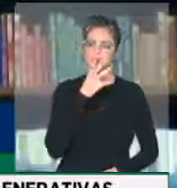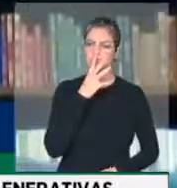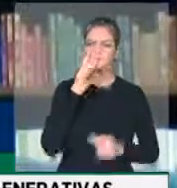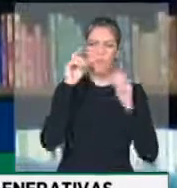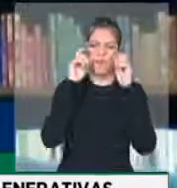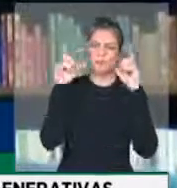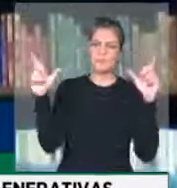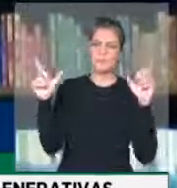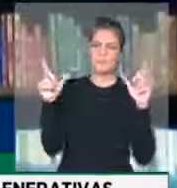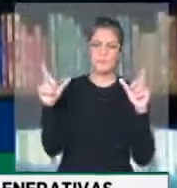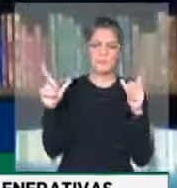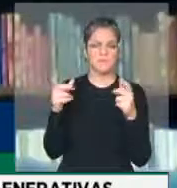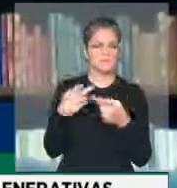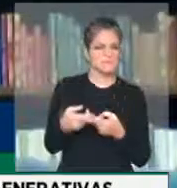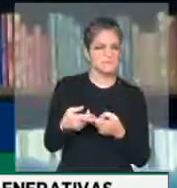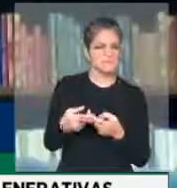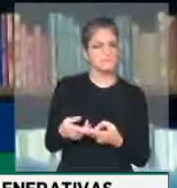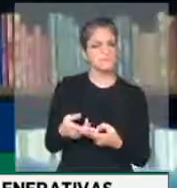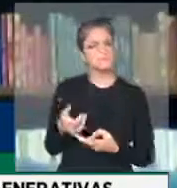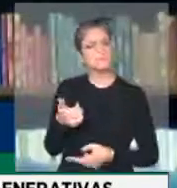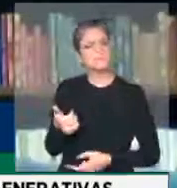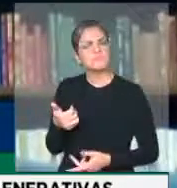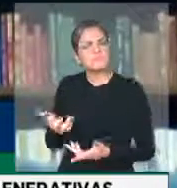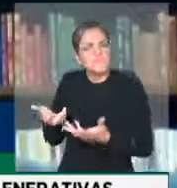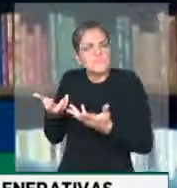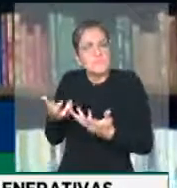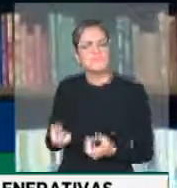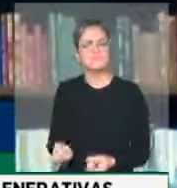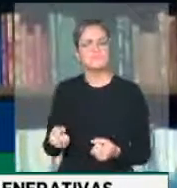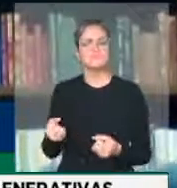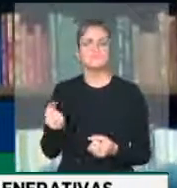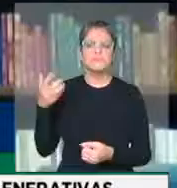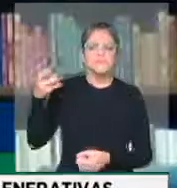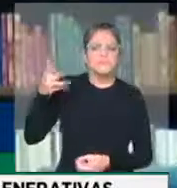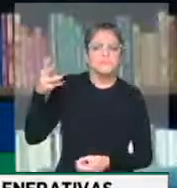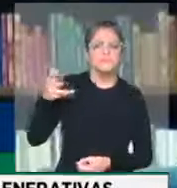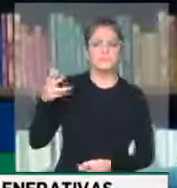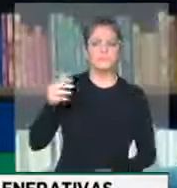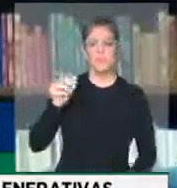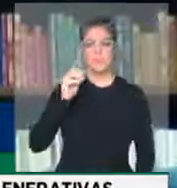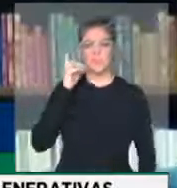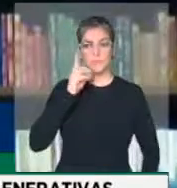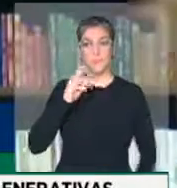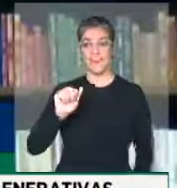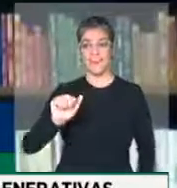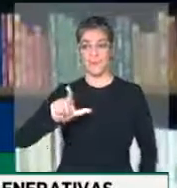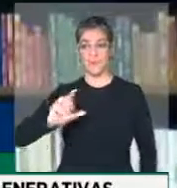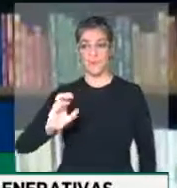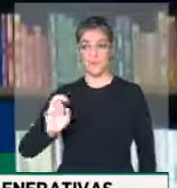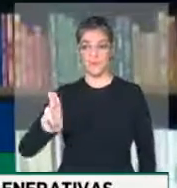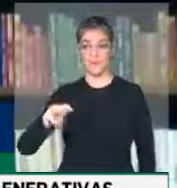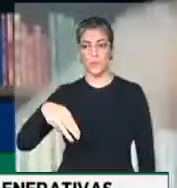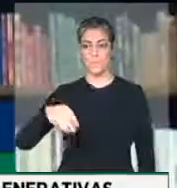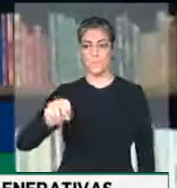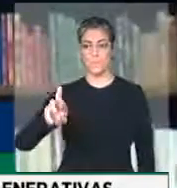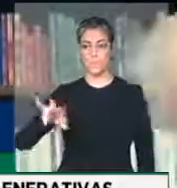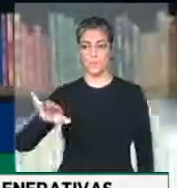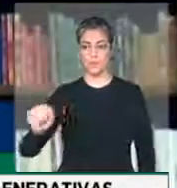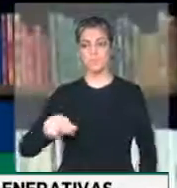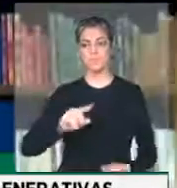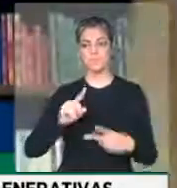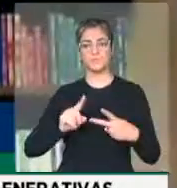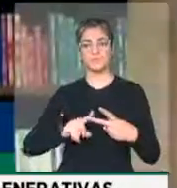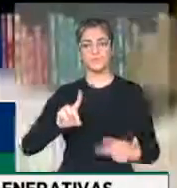vontade os pronunciamentos do deputado Alceu Moreira e do deputado